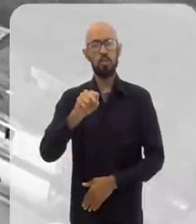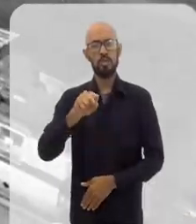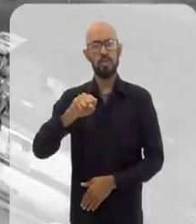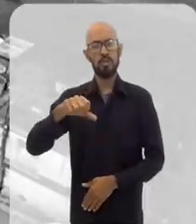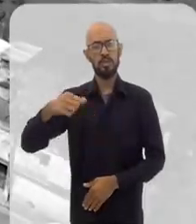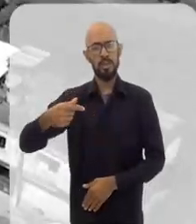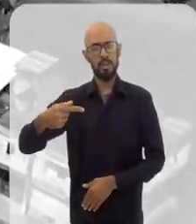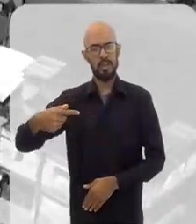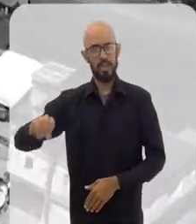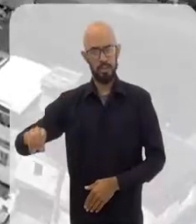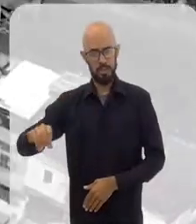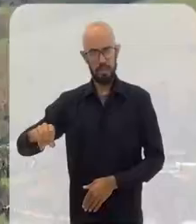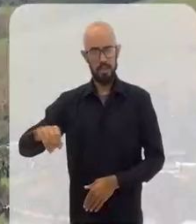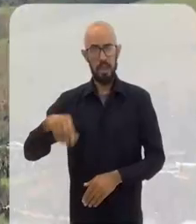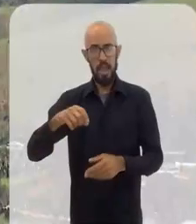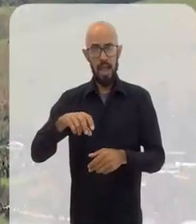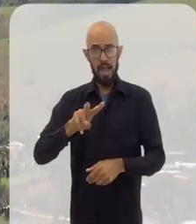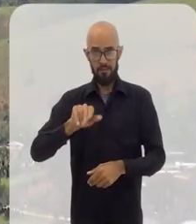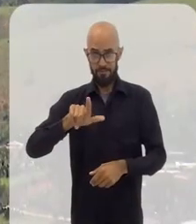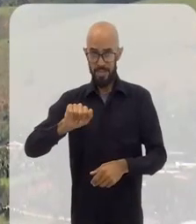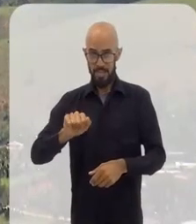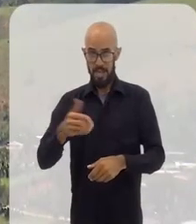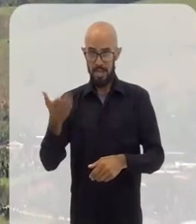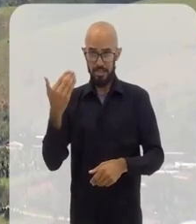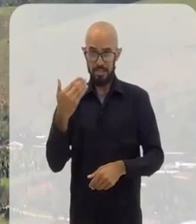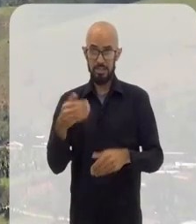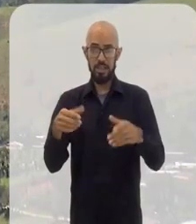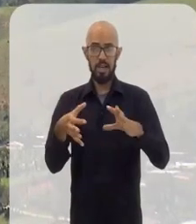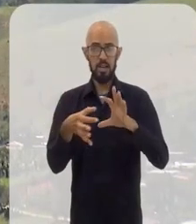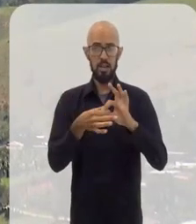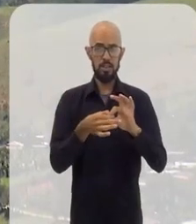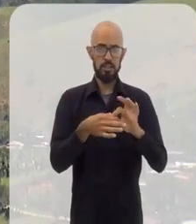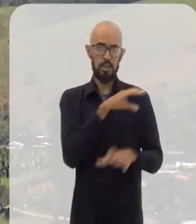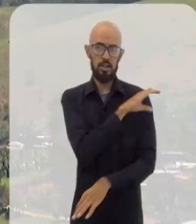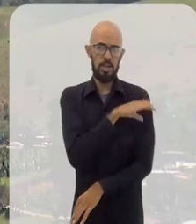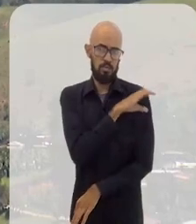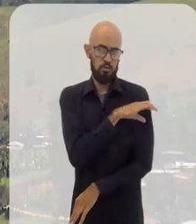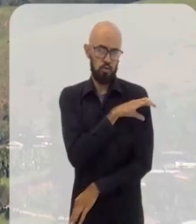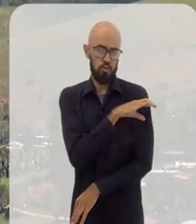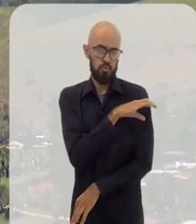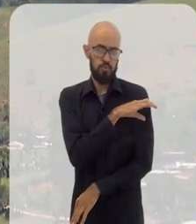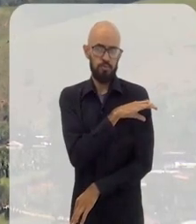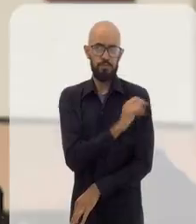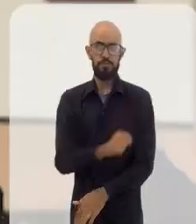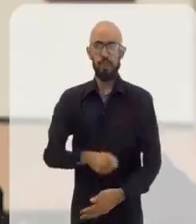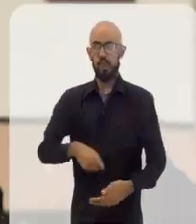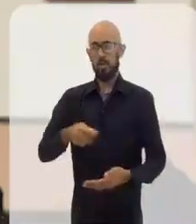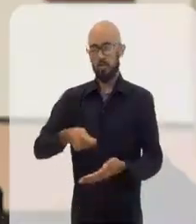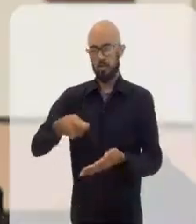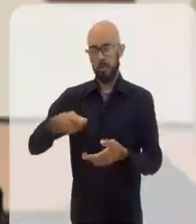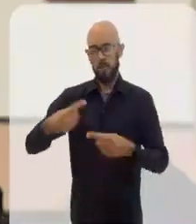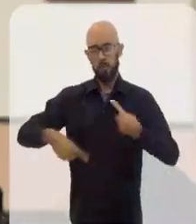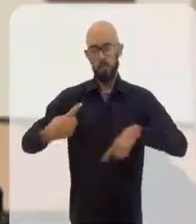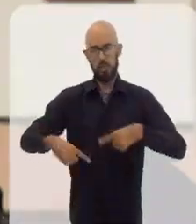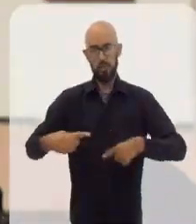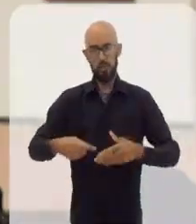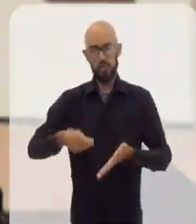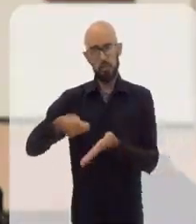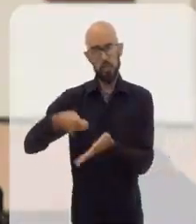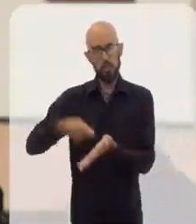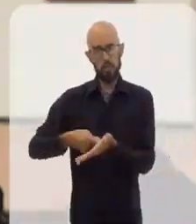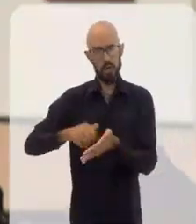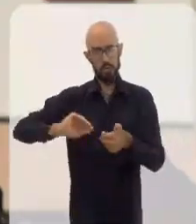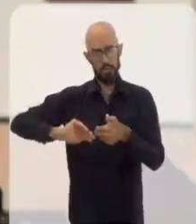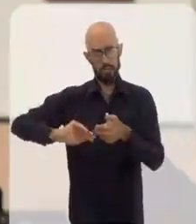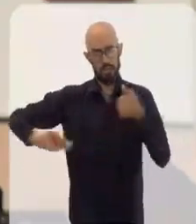1870. À época, a vila fazia parte de Campos dos Goitacases. A política foi pressionando para que não